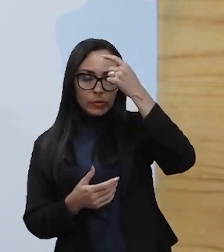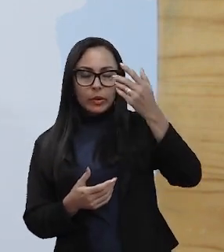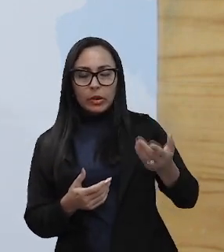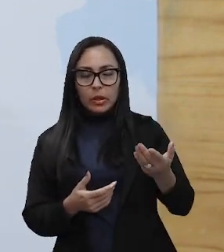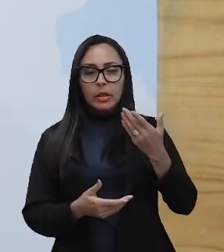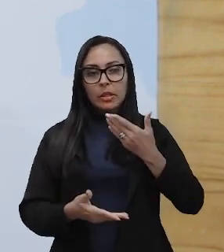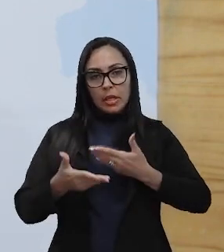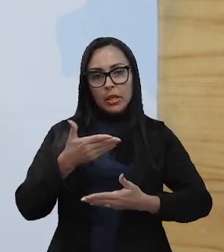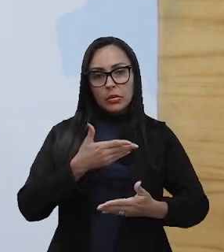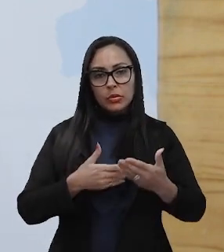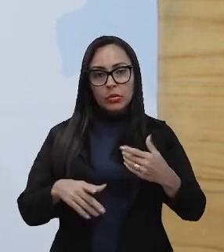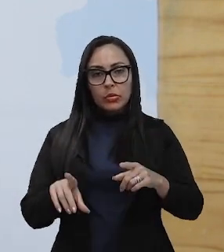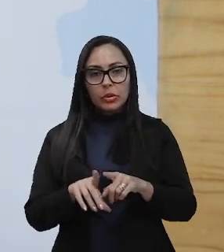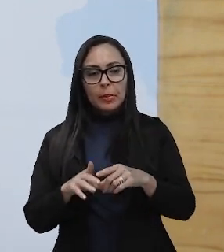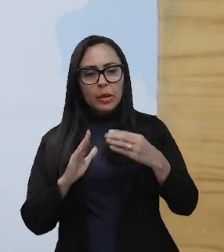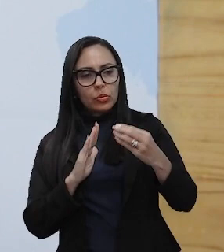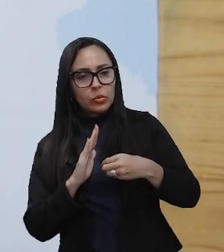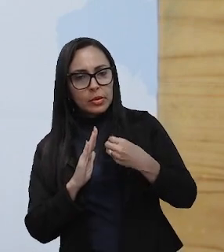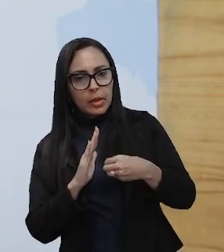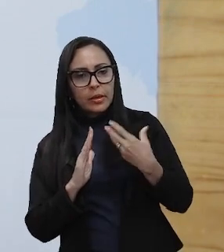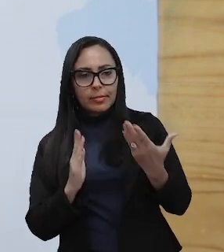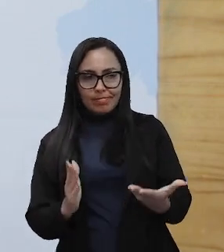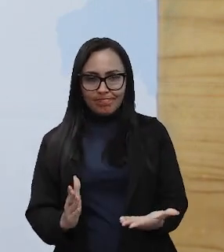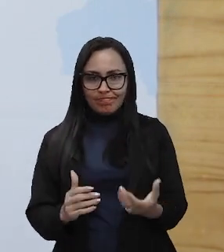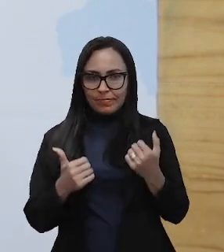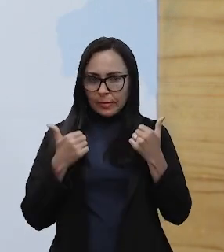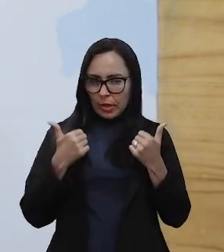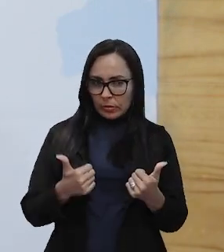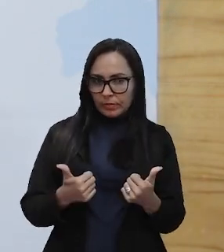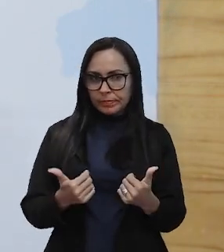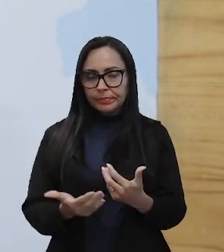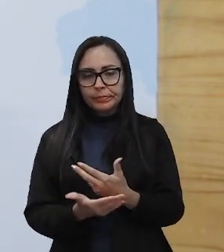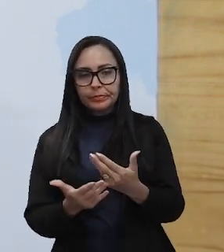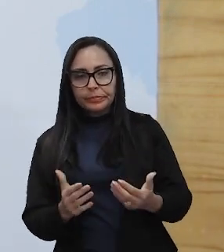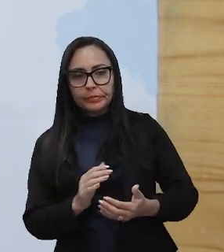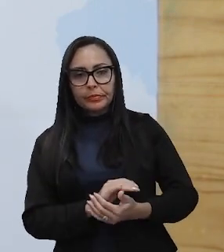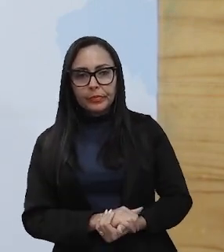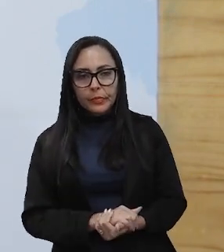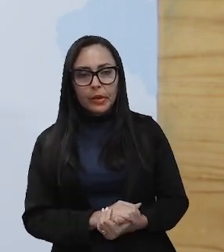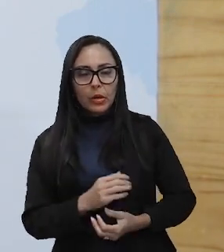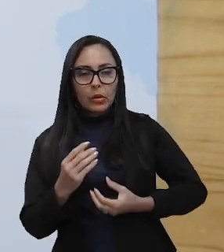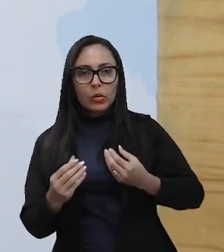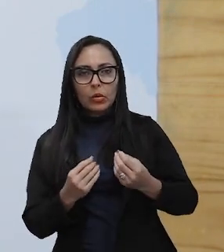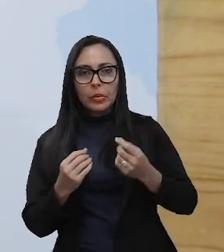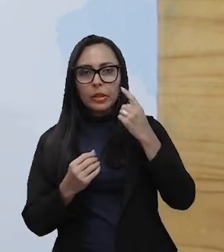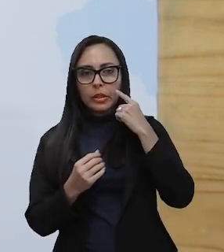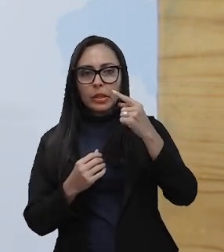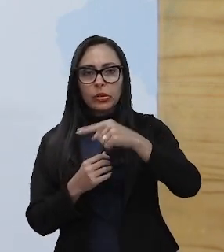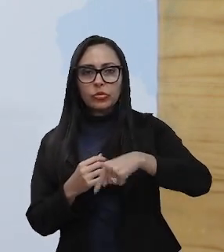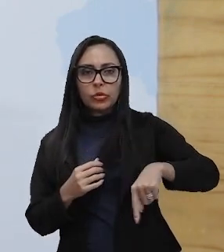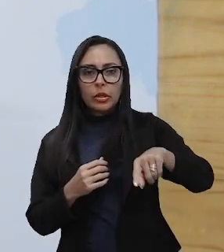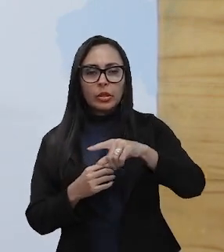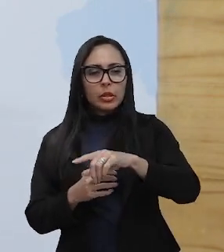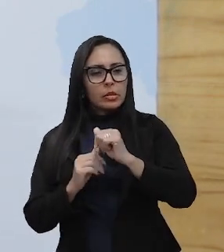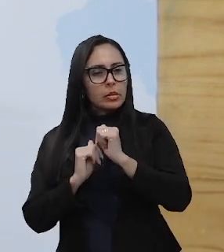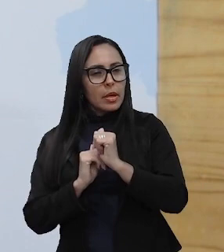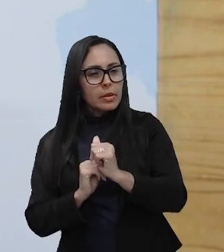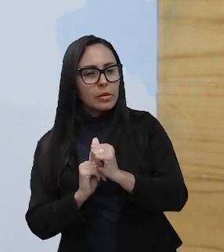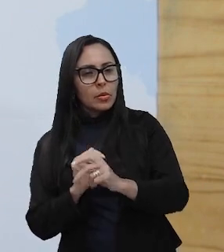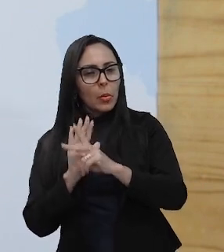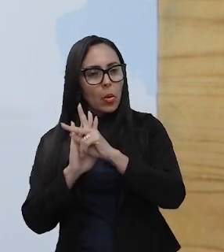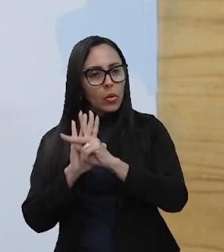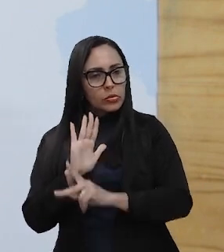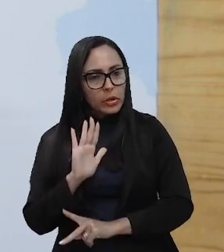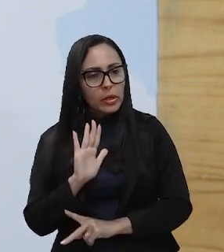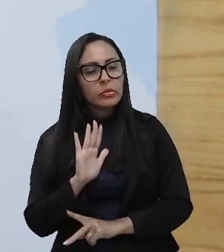o design de interiores, certo? Porque a forma como a gente conduz um projeto